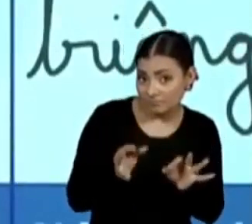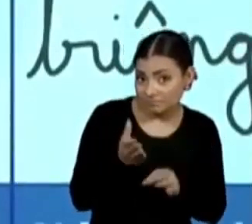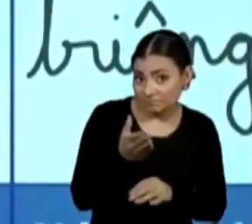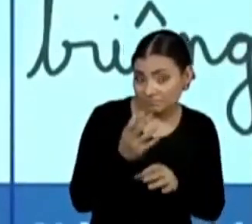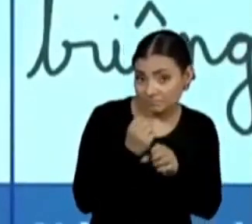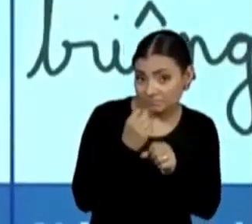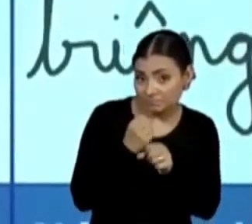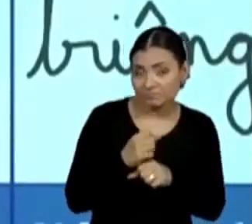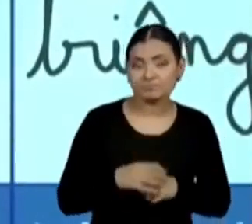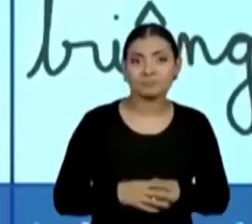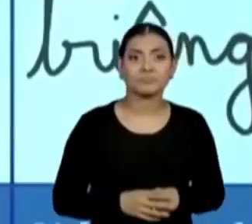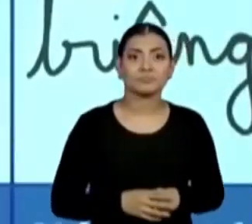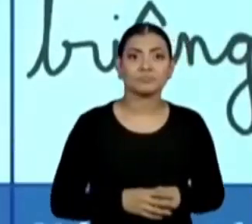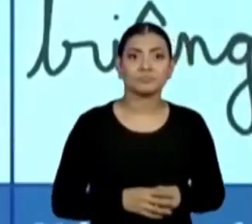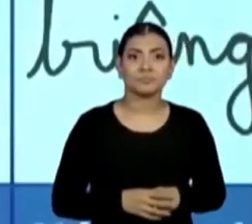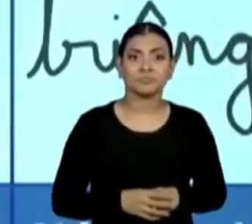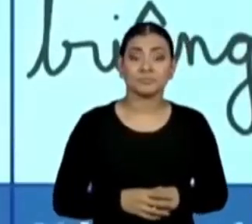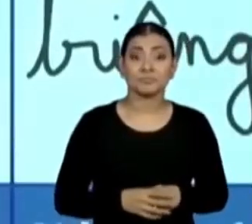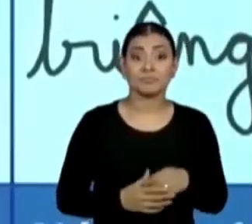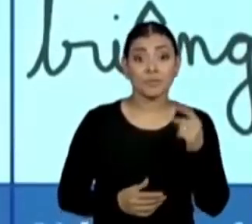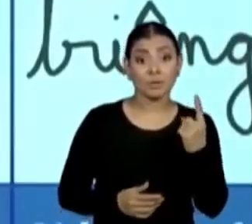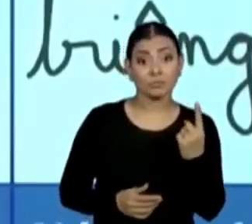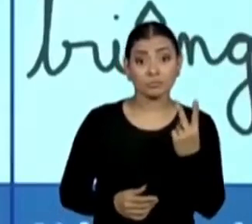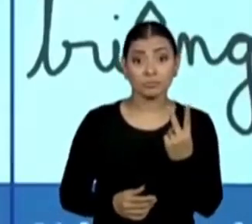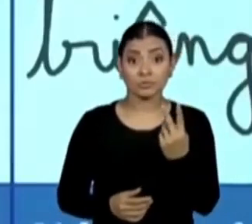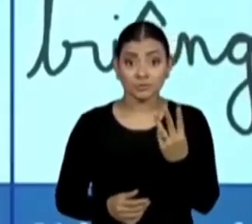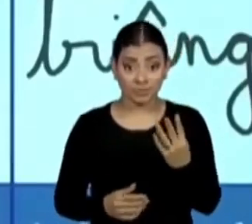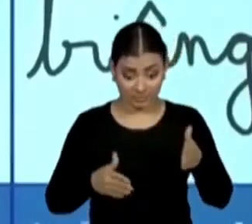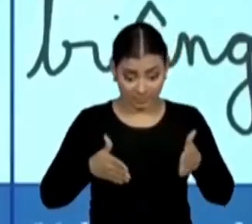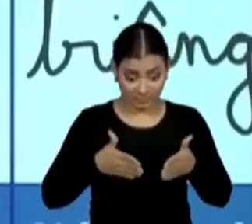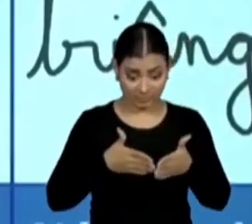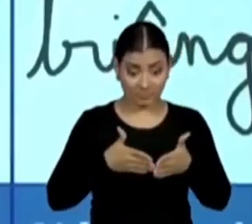de lados, um, dois, três,